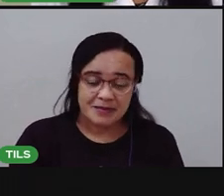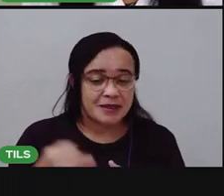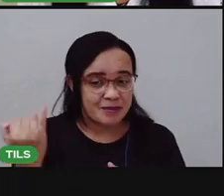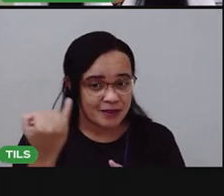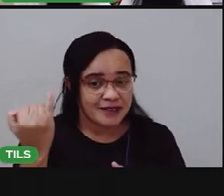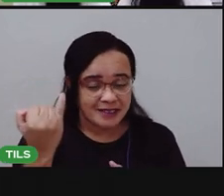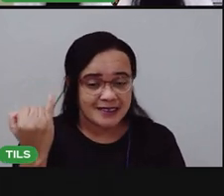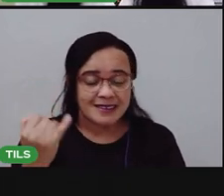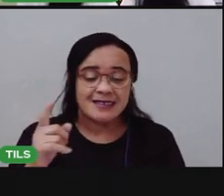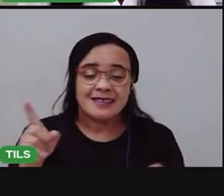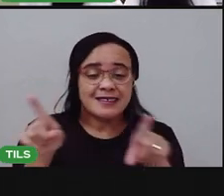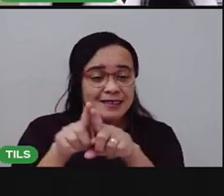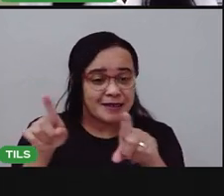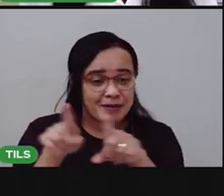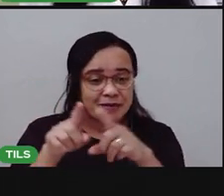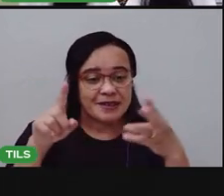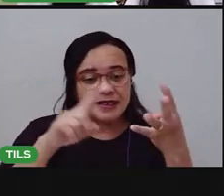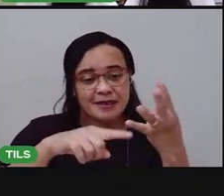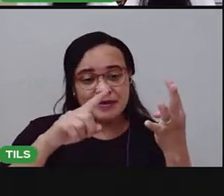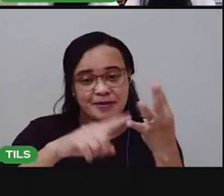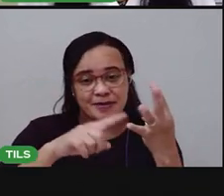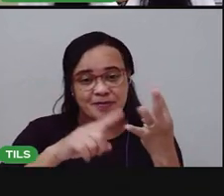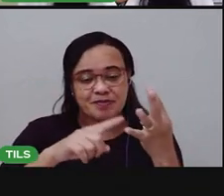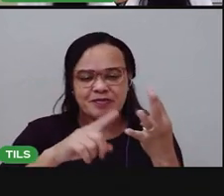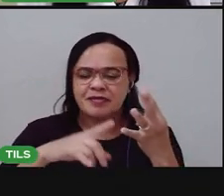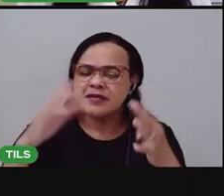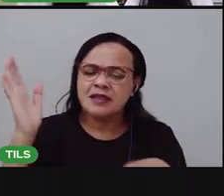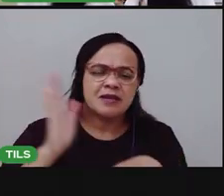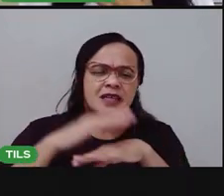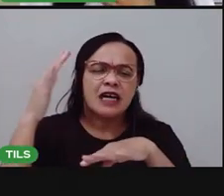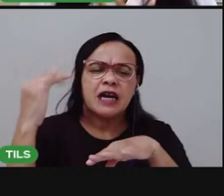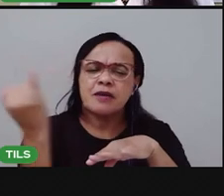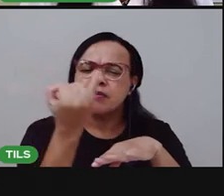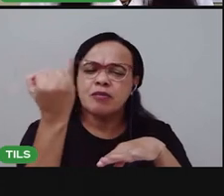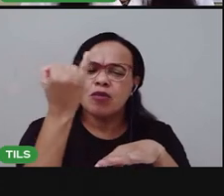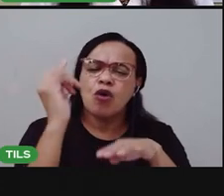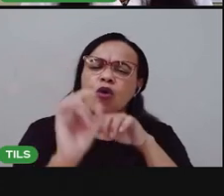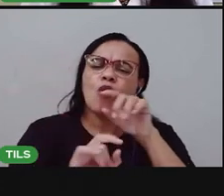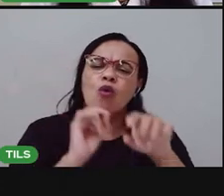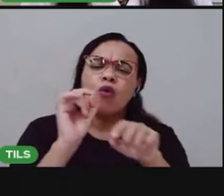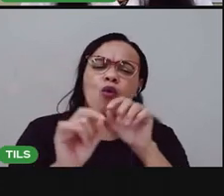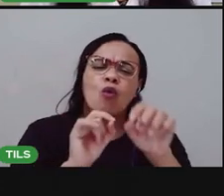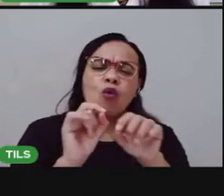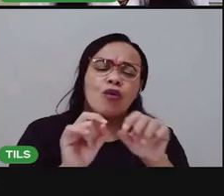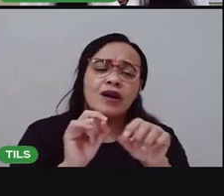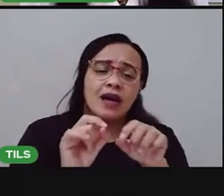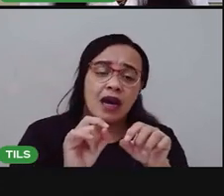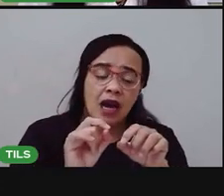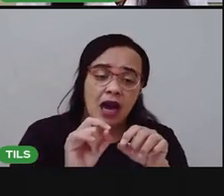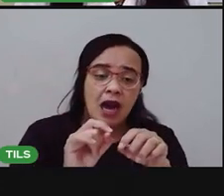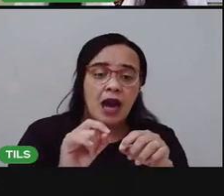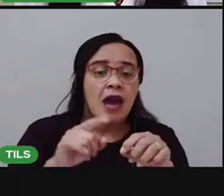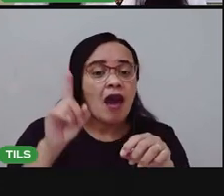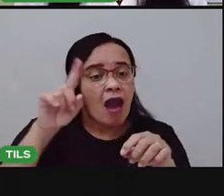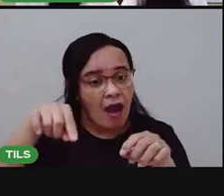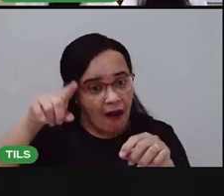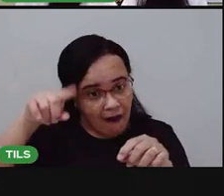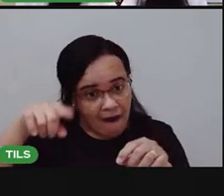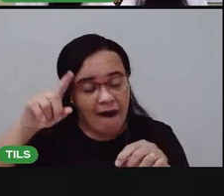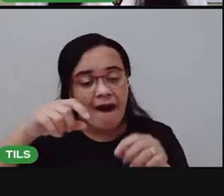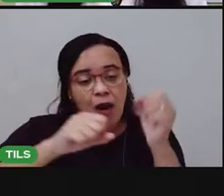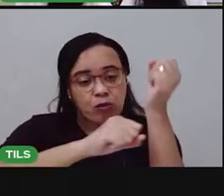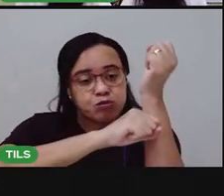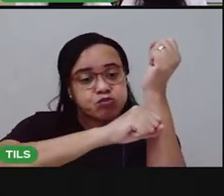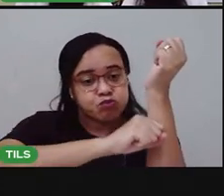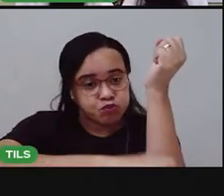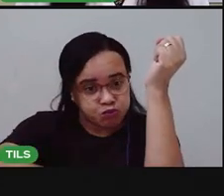Além disso, é essencial que você faça as suas necessidades fisiológicas no momento em que você sente